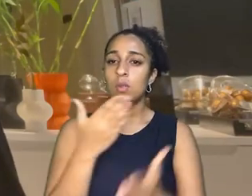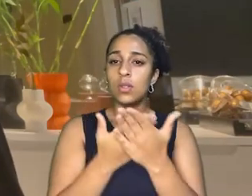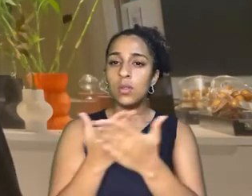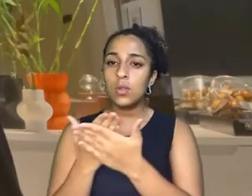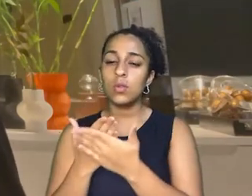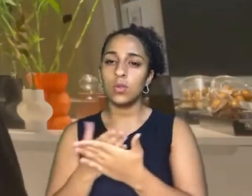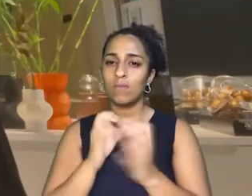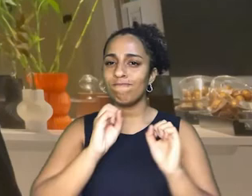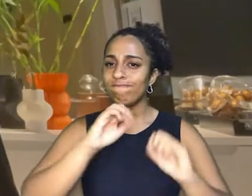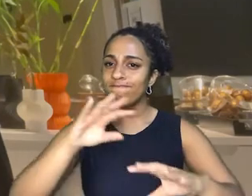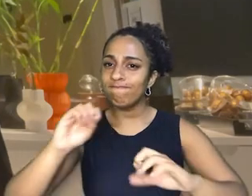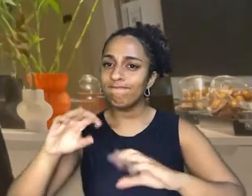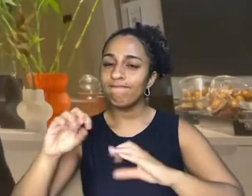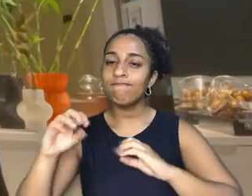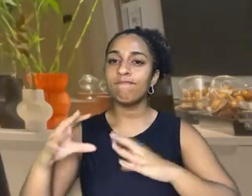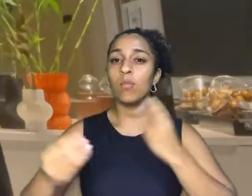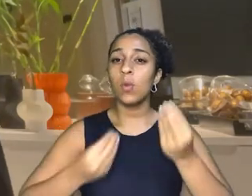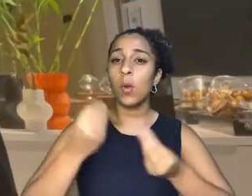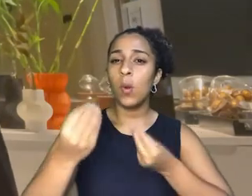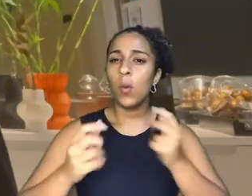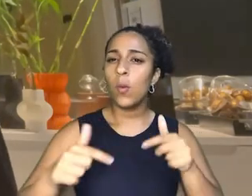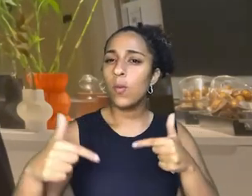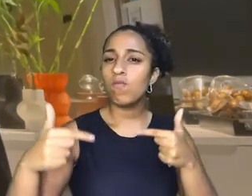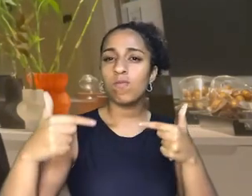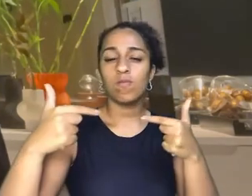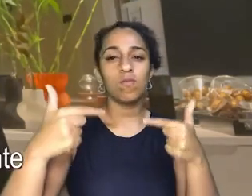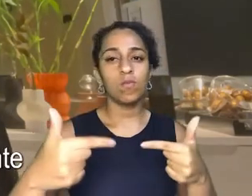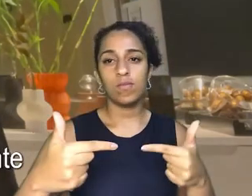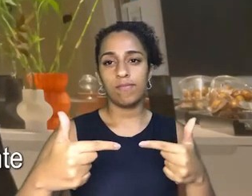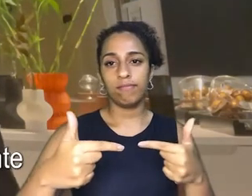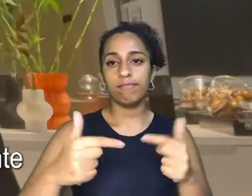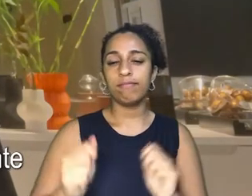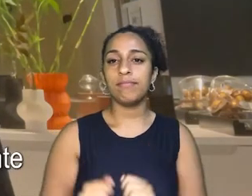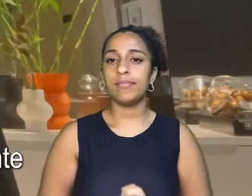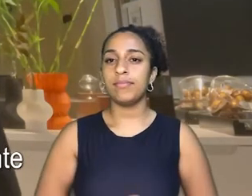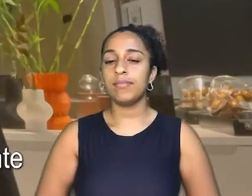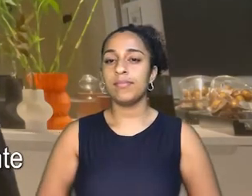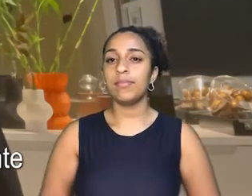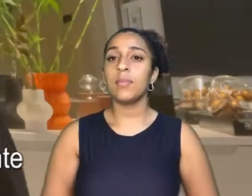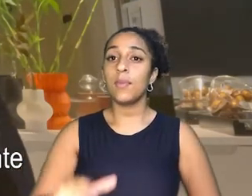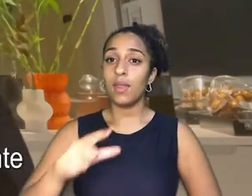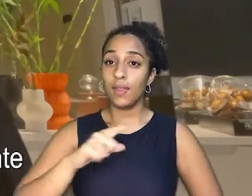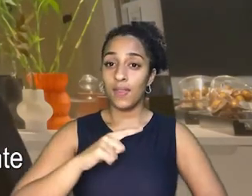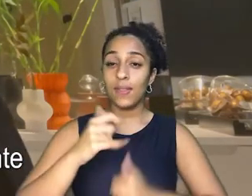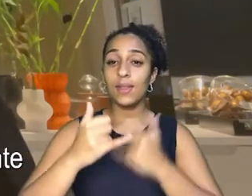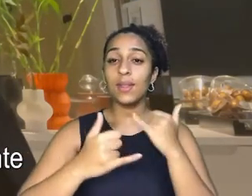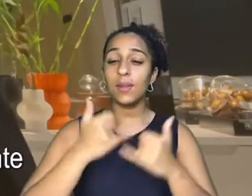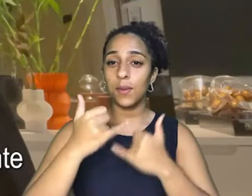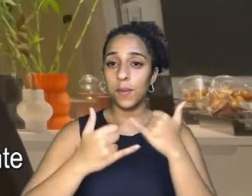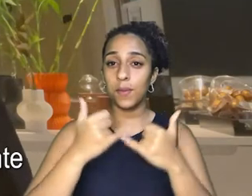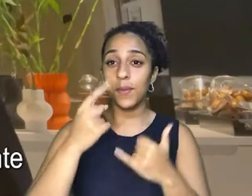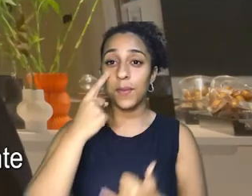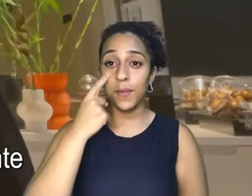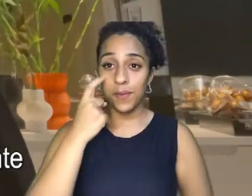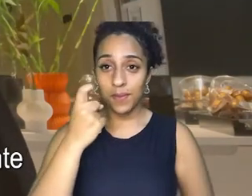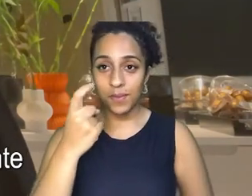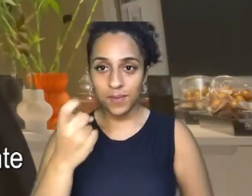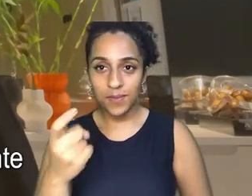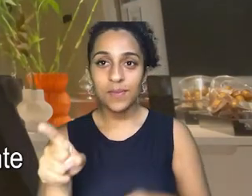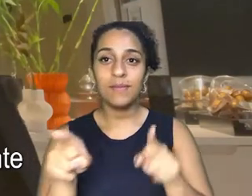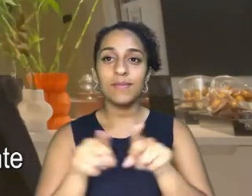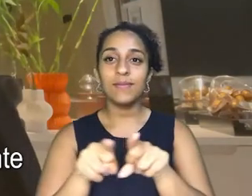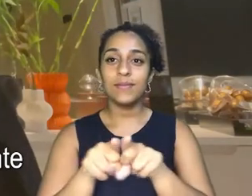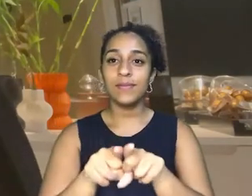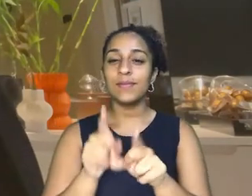na luta pela independência, como que essa luta se dá. E aí, tem uma brincadeira interessante para a gente